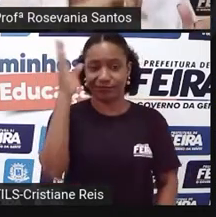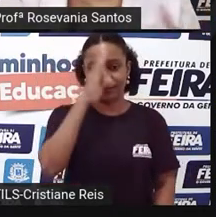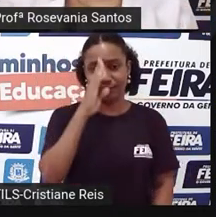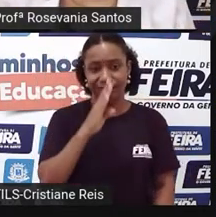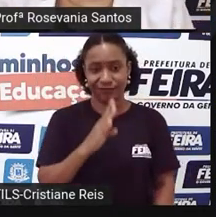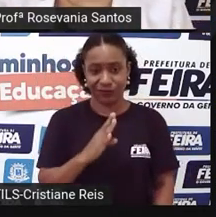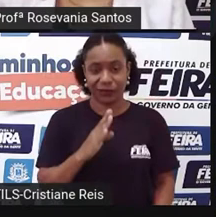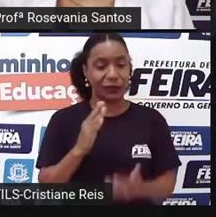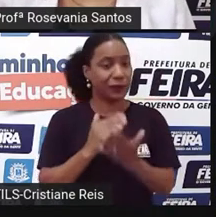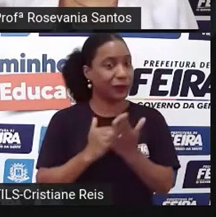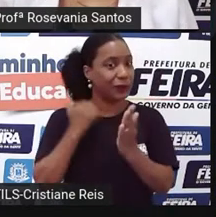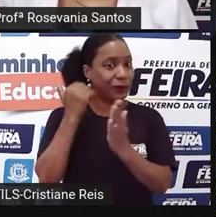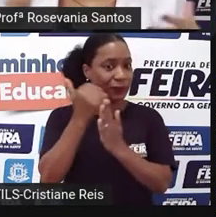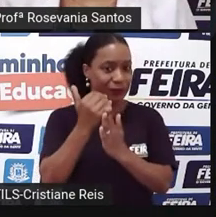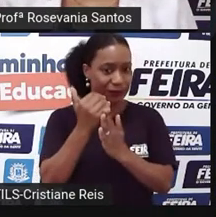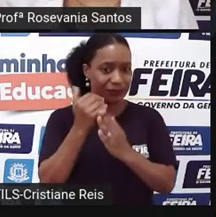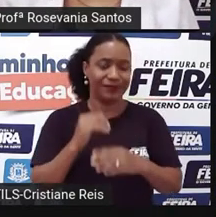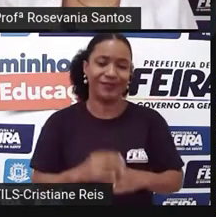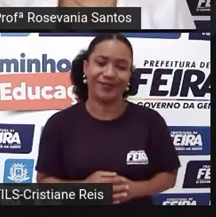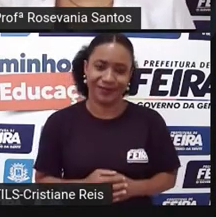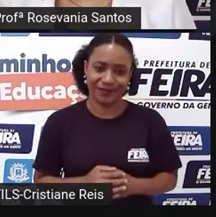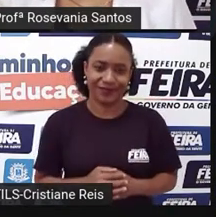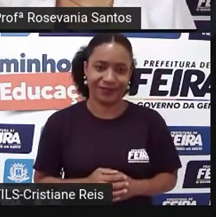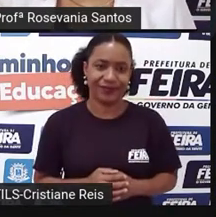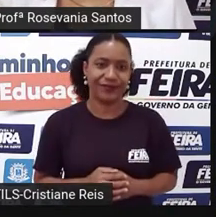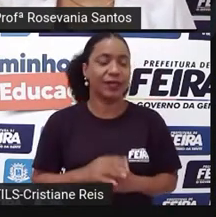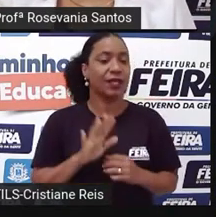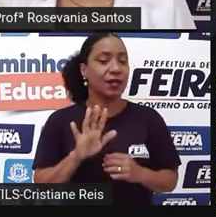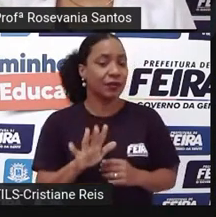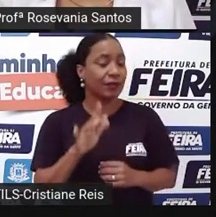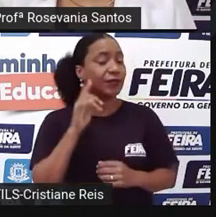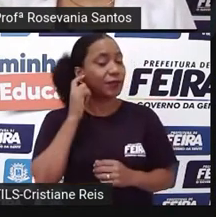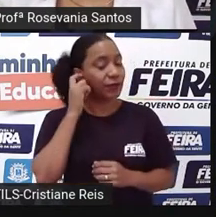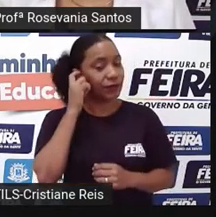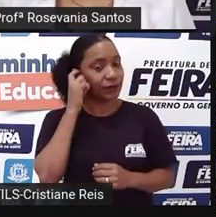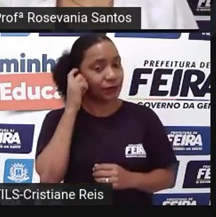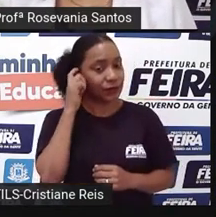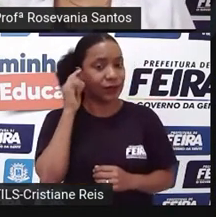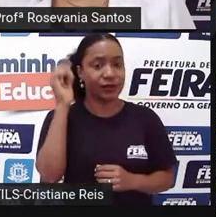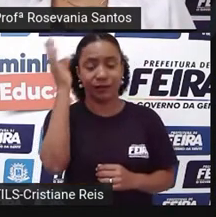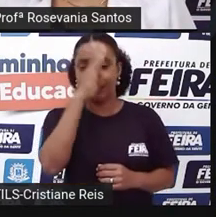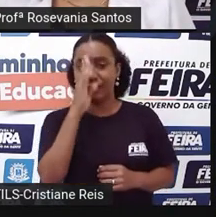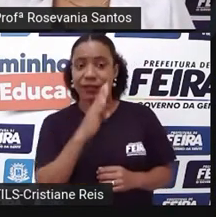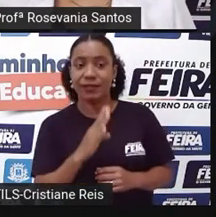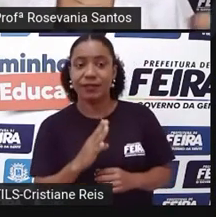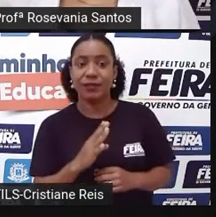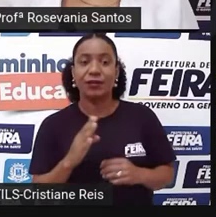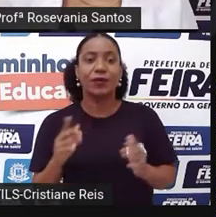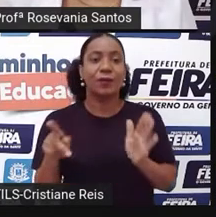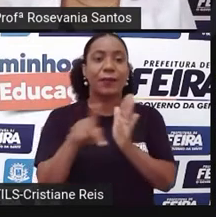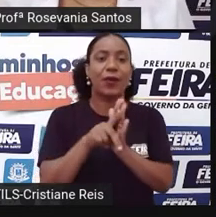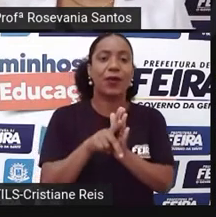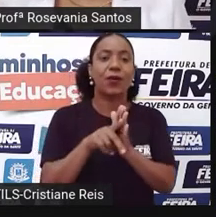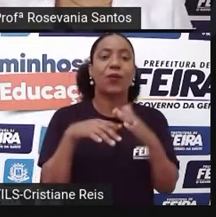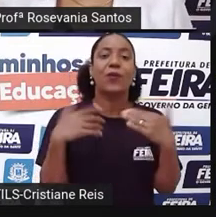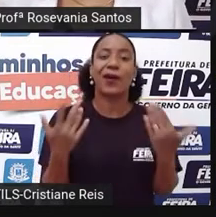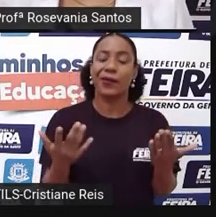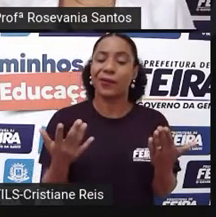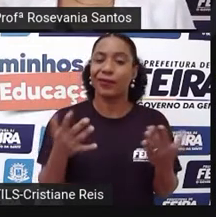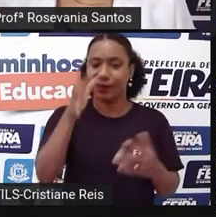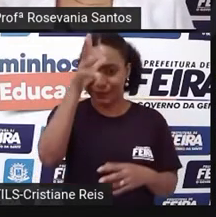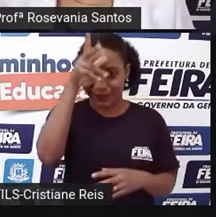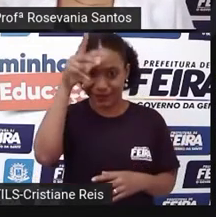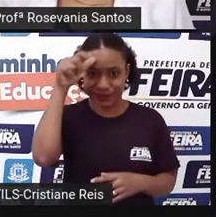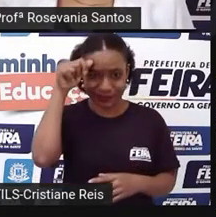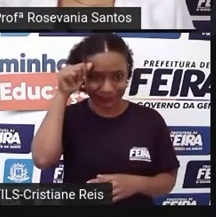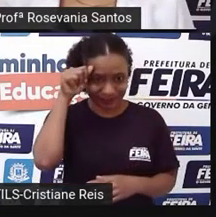Ela ultrapassa esses limites, ela vai também para outros países. Mas a parte que pertence ao Brasil, nós chamamos ela de Amazônia legal, né.